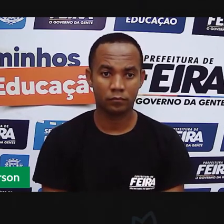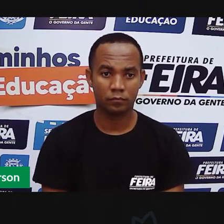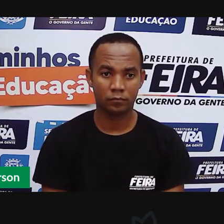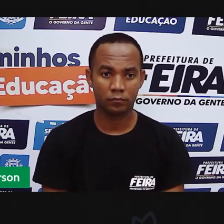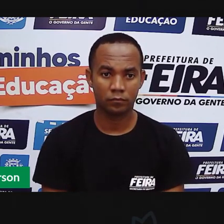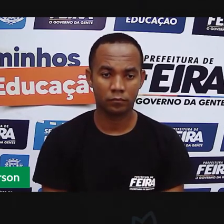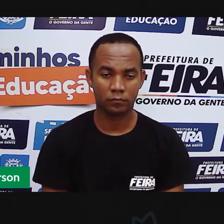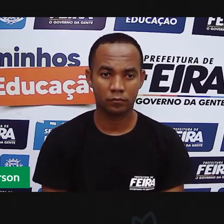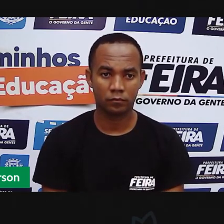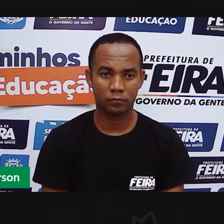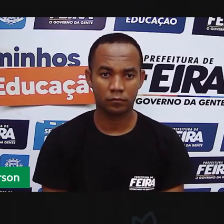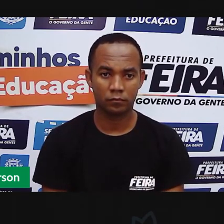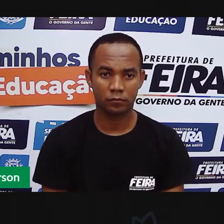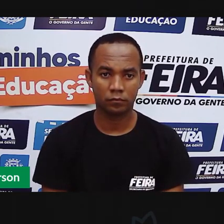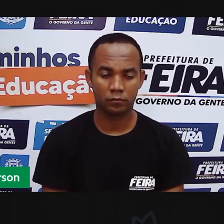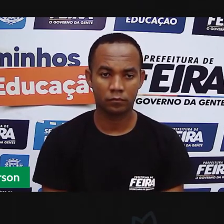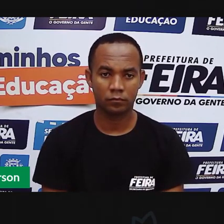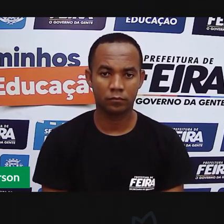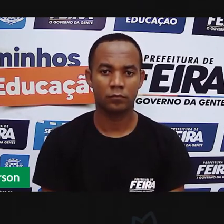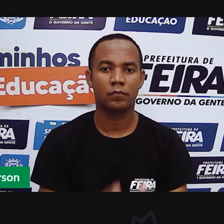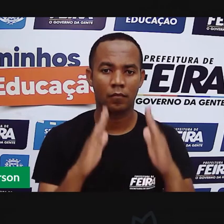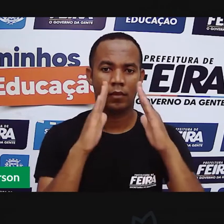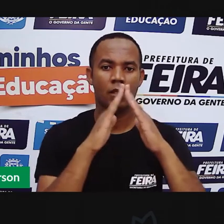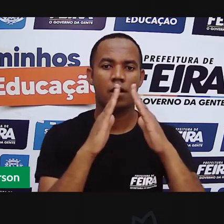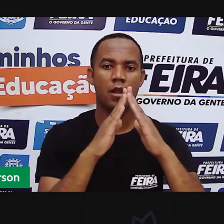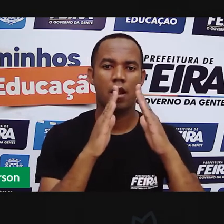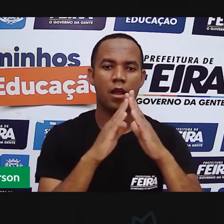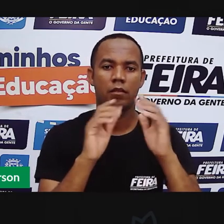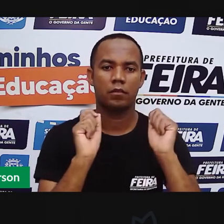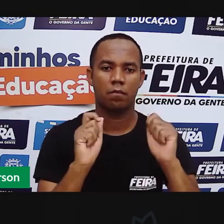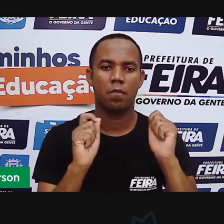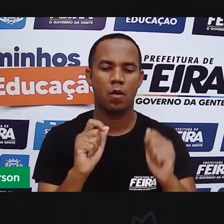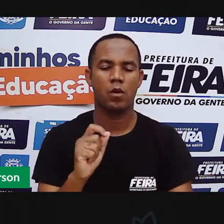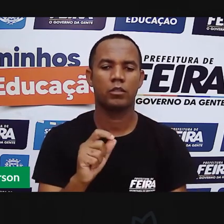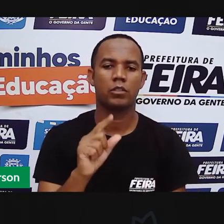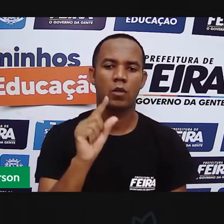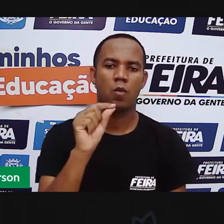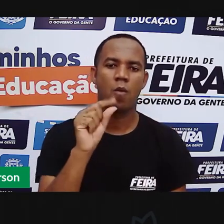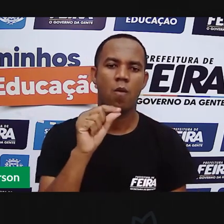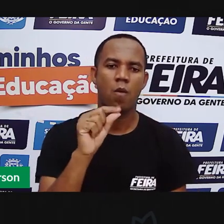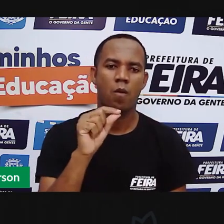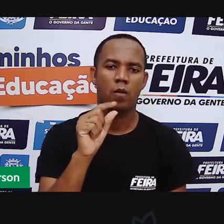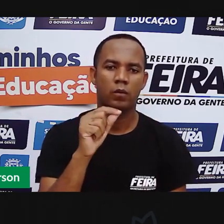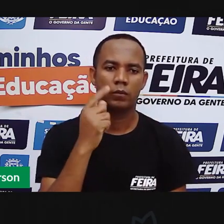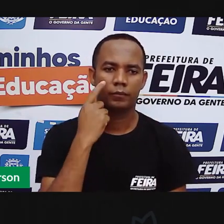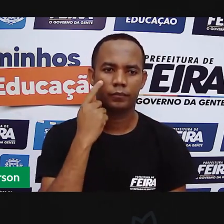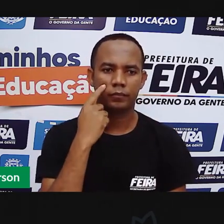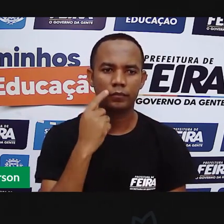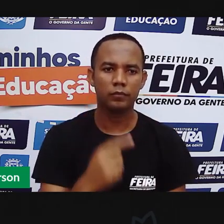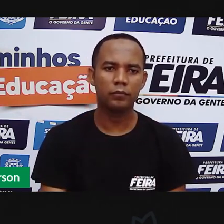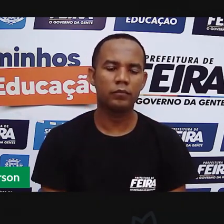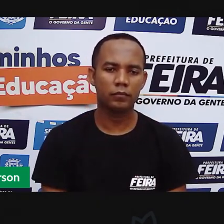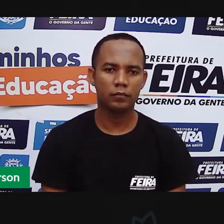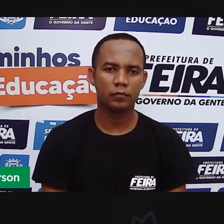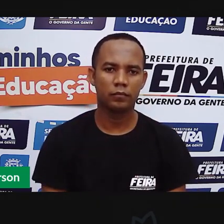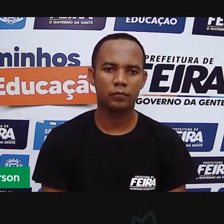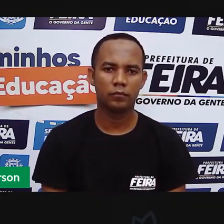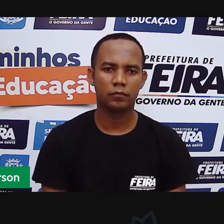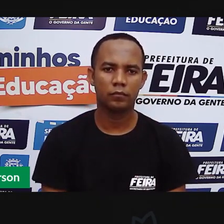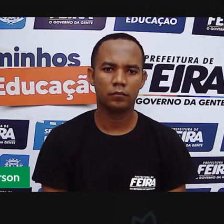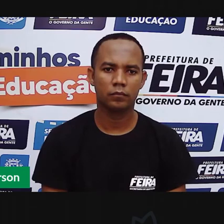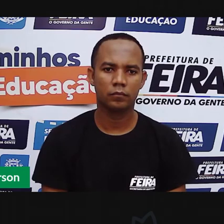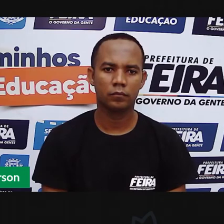tempo de secar. Mas na sua casa, você pode botar uns pinguinhos de cola para arrematar tanto as